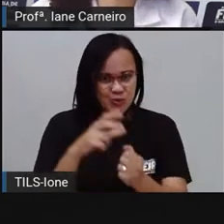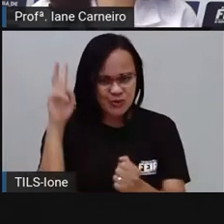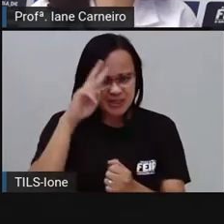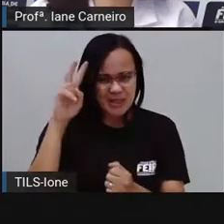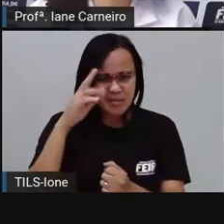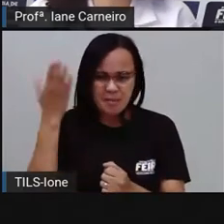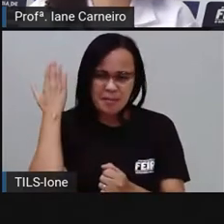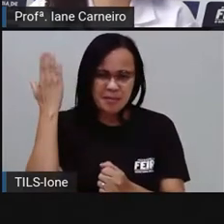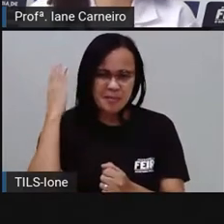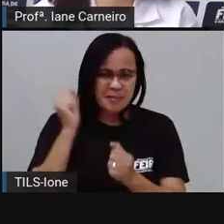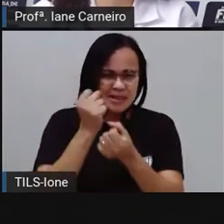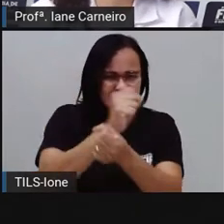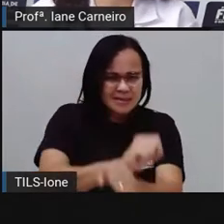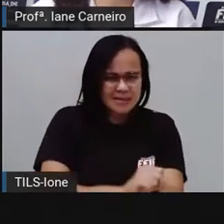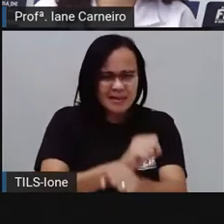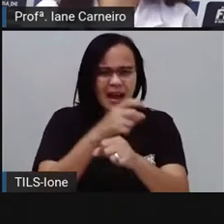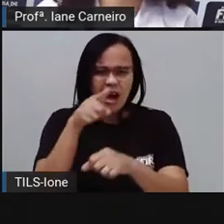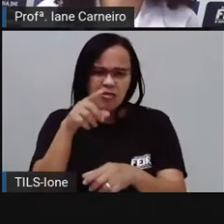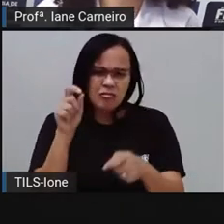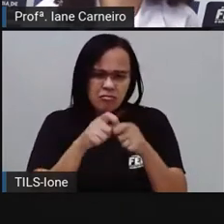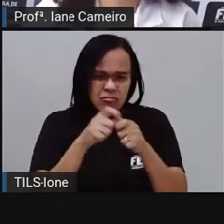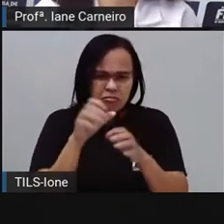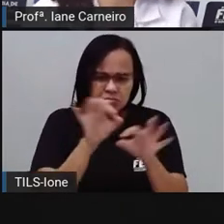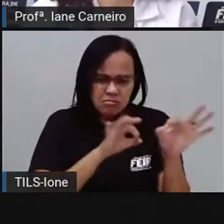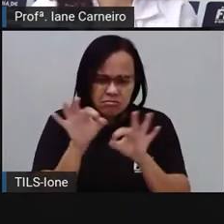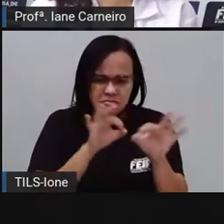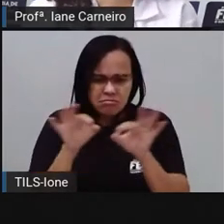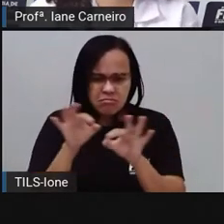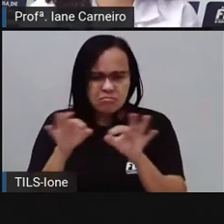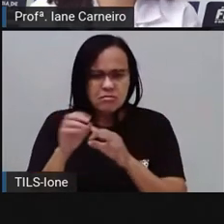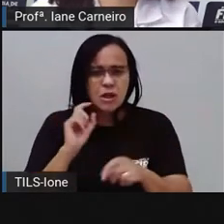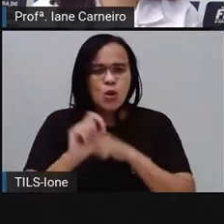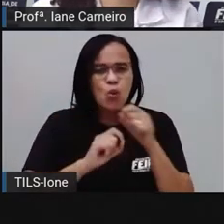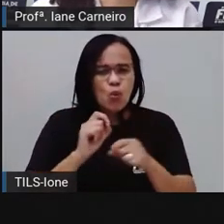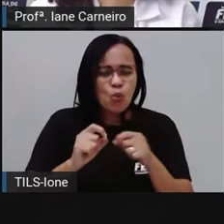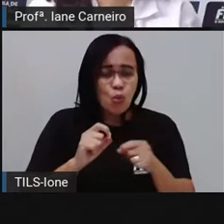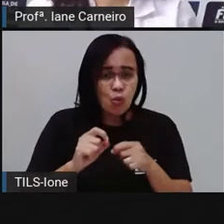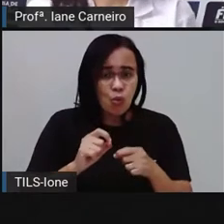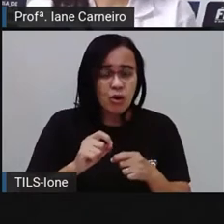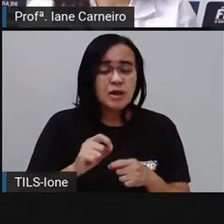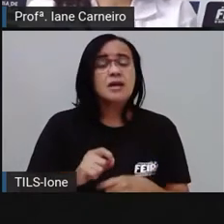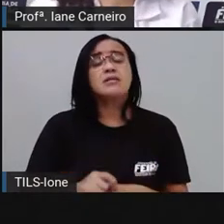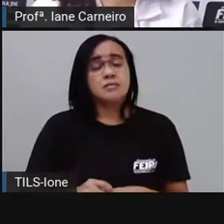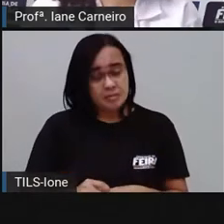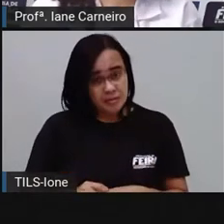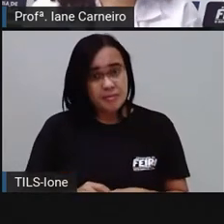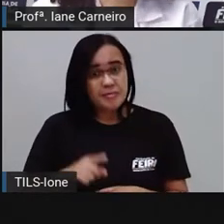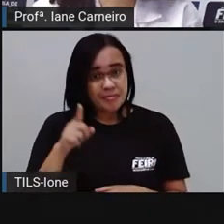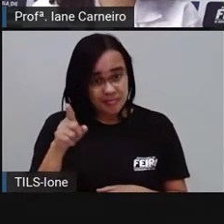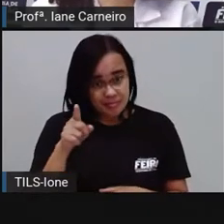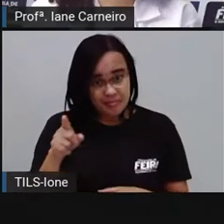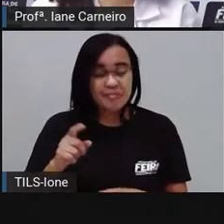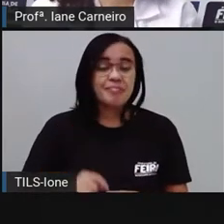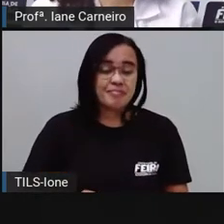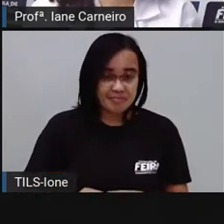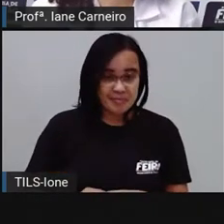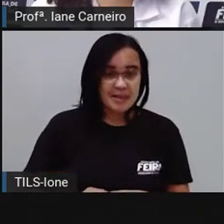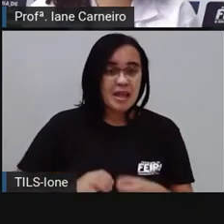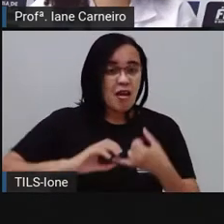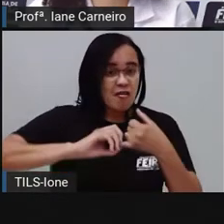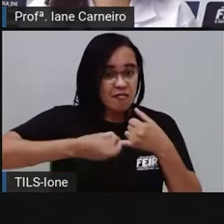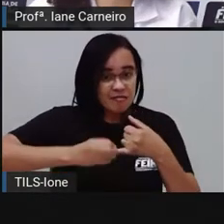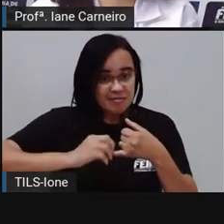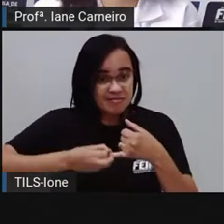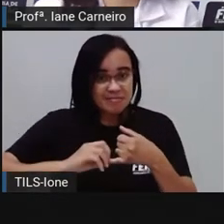bolinho, né? Feito com feijão, né? Feijão branco. E aí faz essa massa. E a